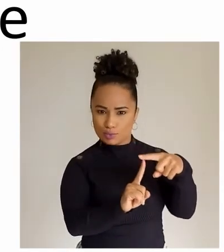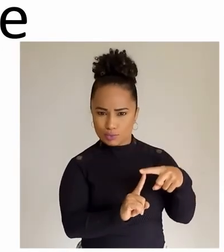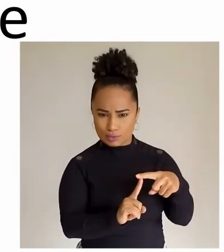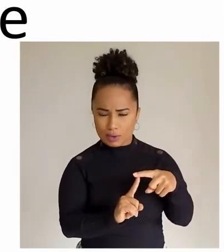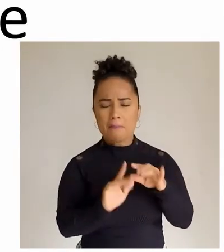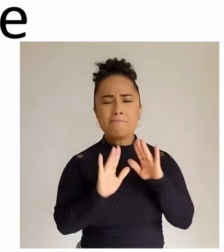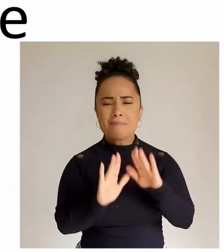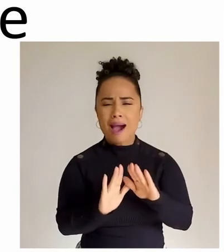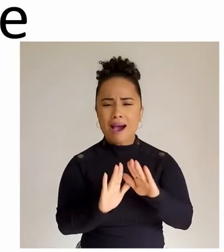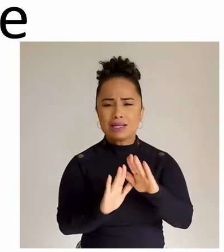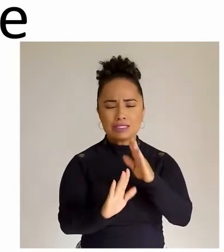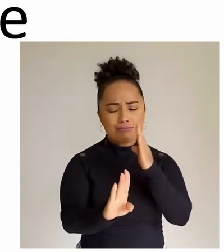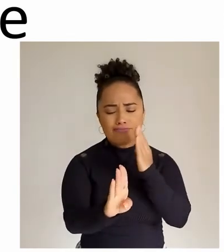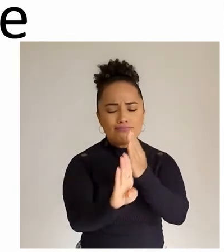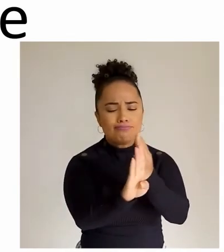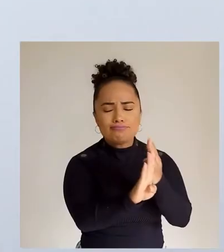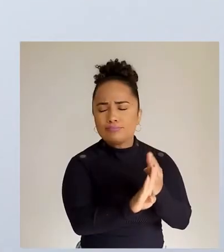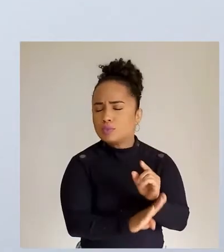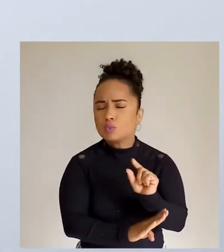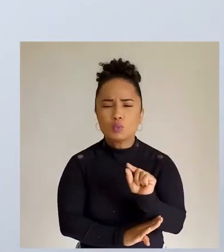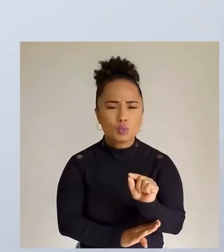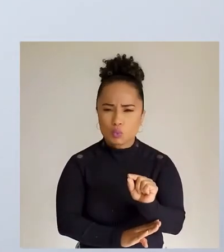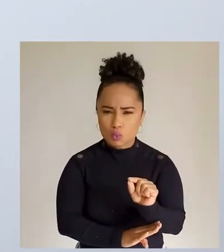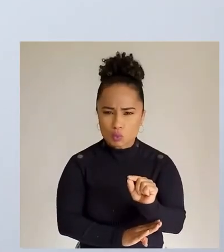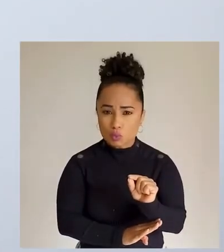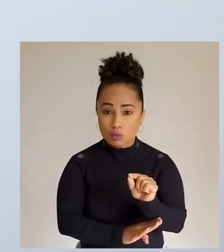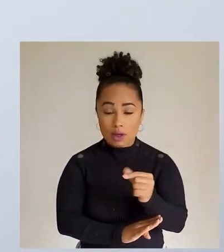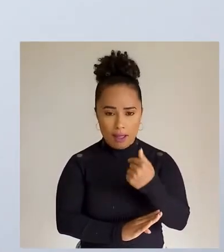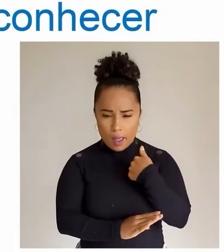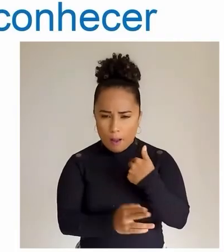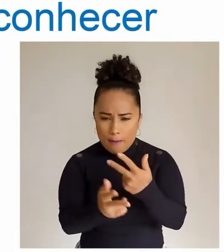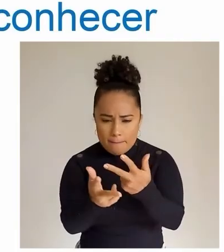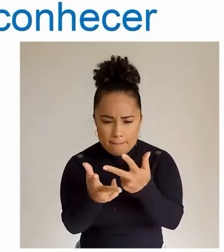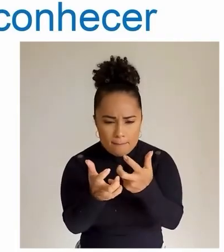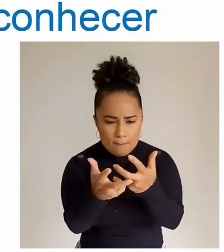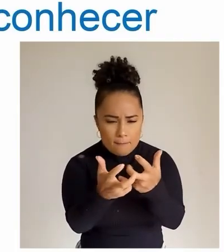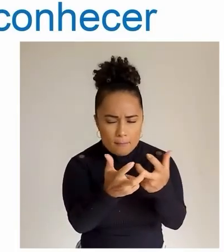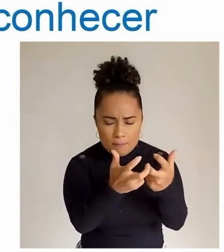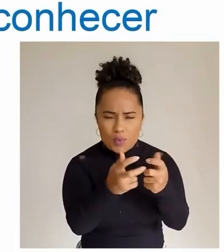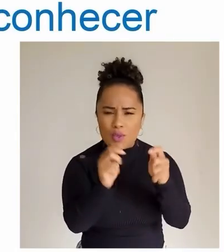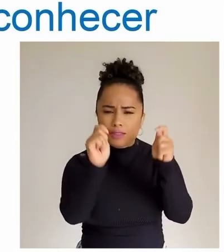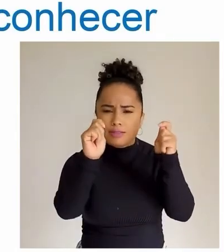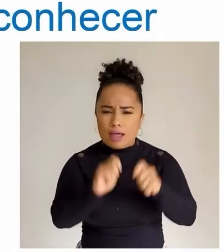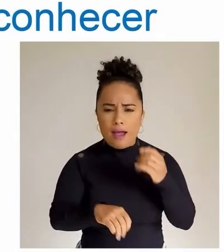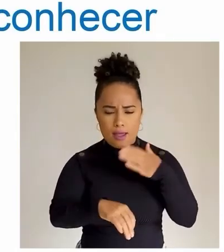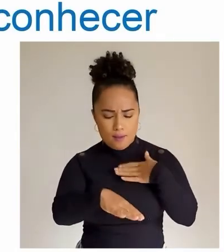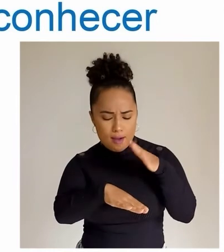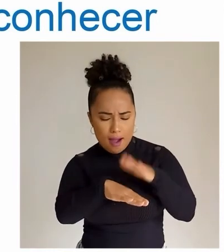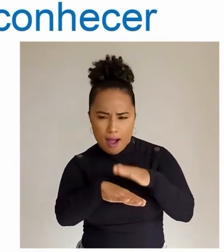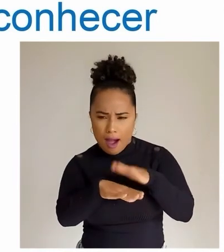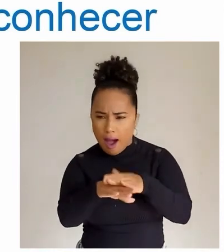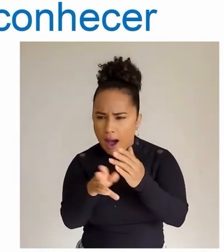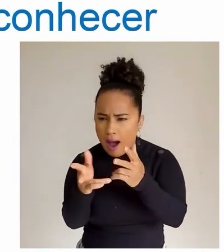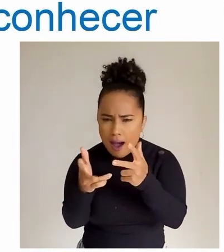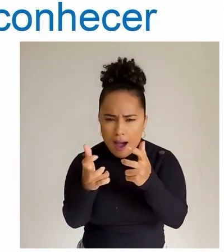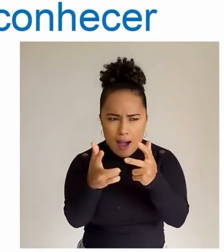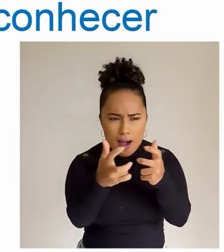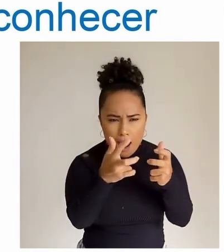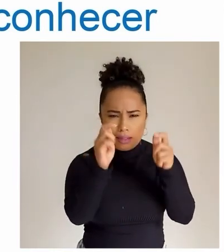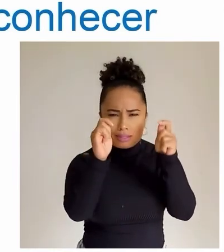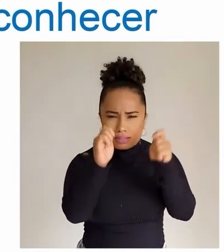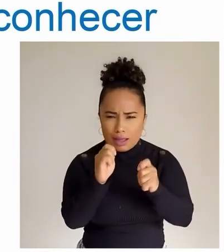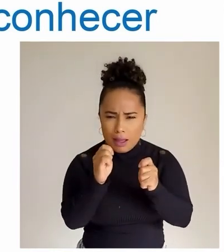diferentes gêneros. O que é identificar? Identificar é distinguir, ter a